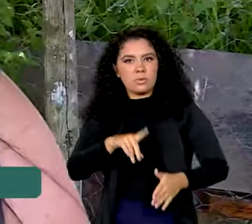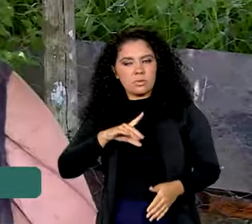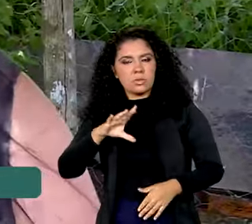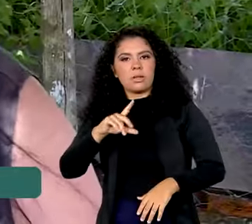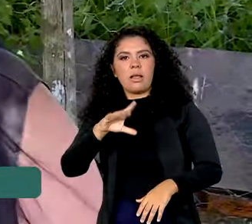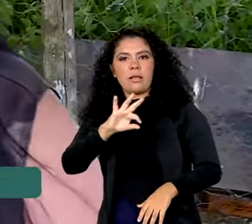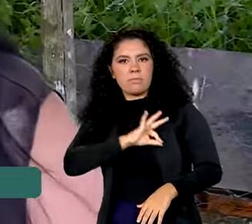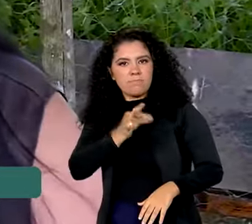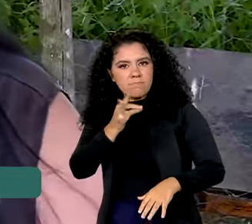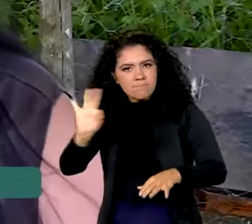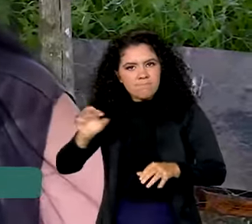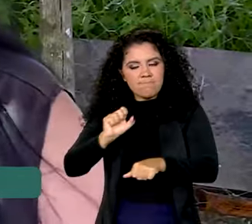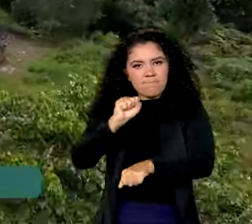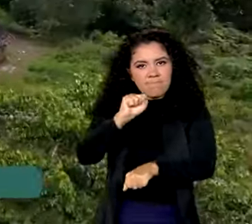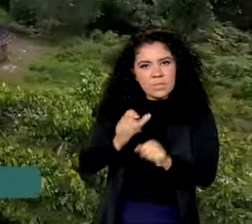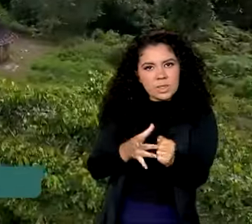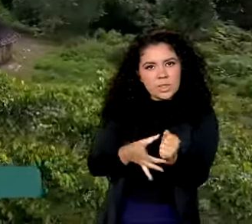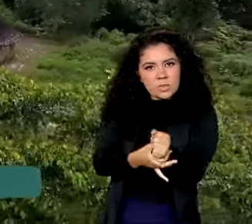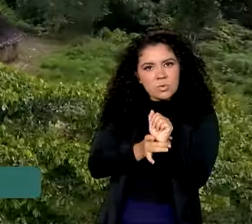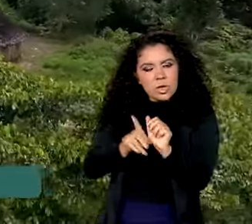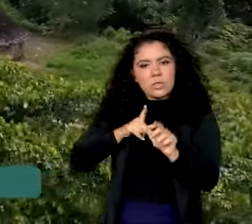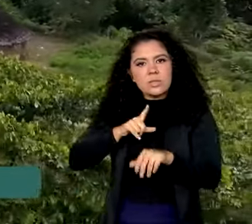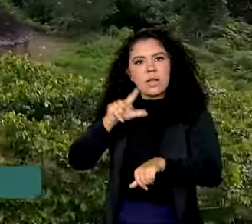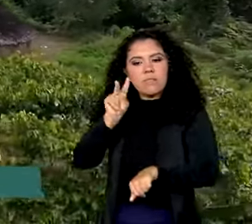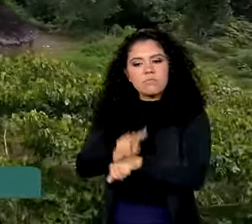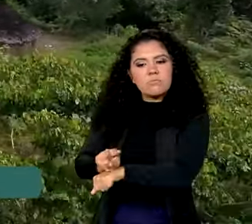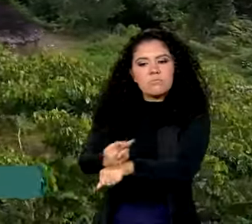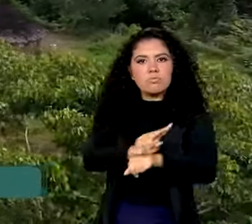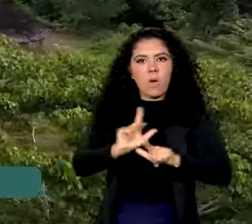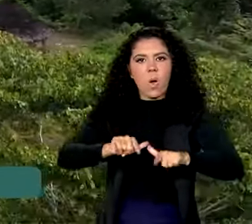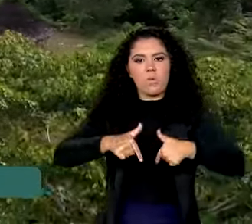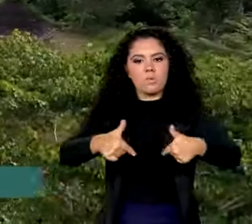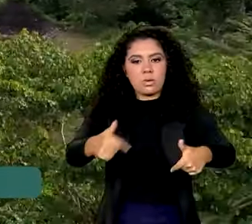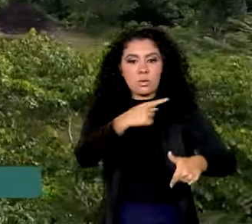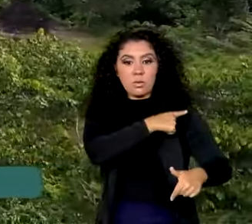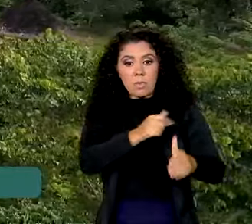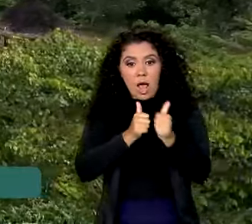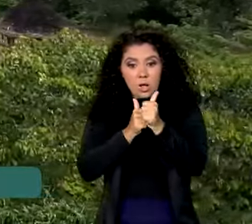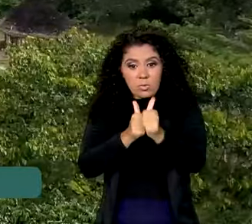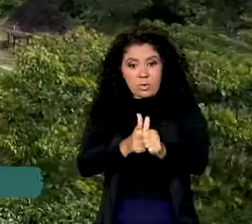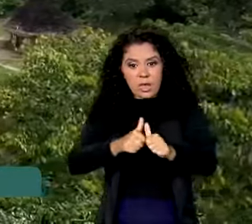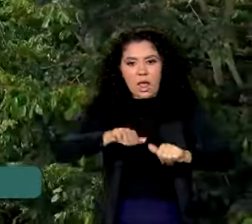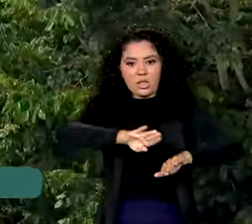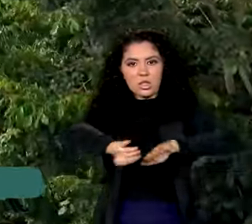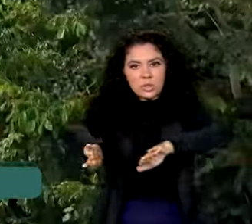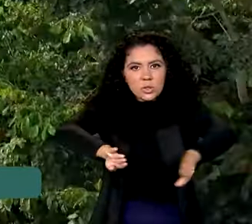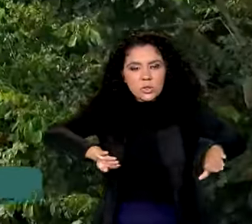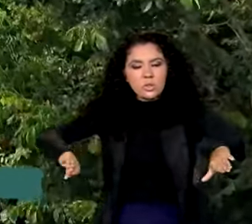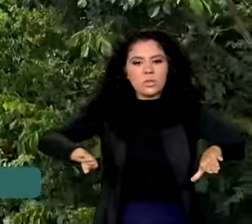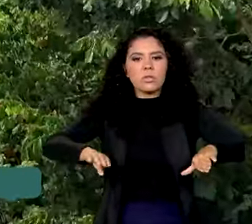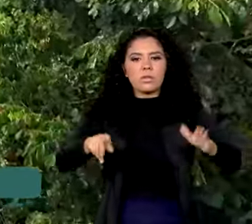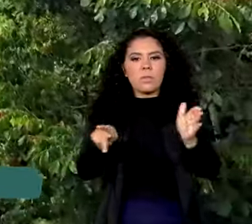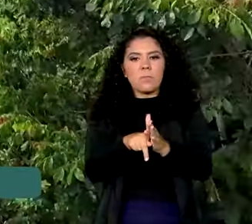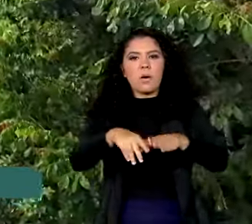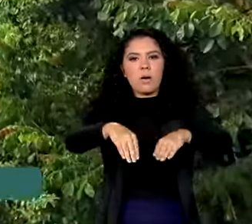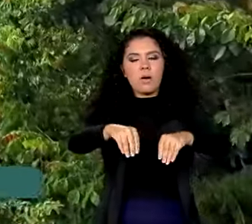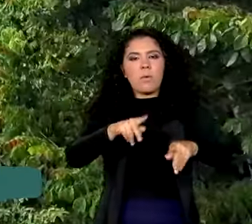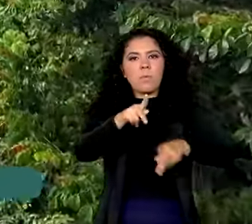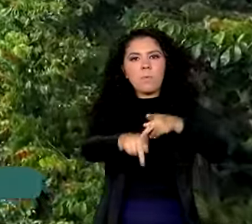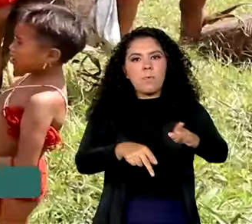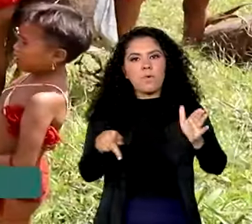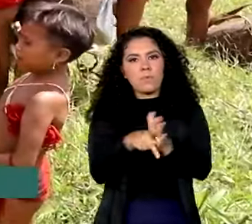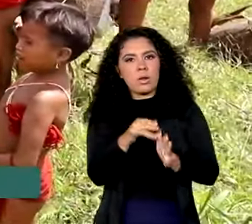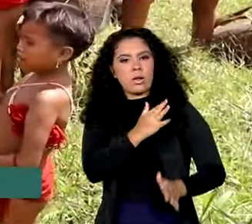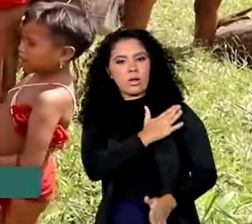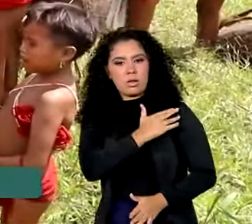toda essa operação. Para acompanhar a desintrusão no território Ianomami, que tem mais de 10 milhões de